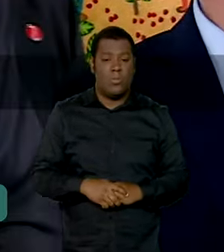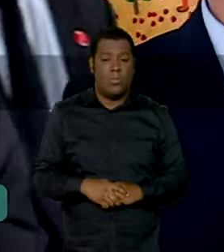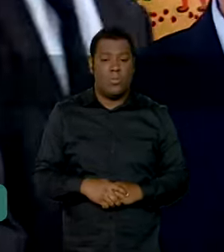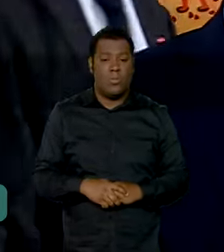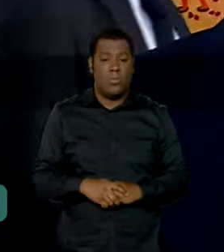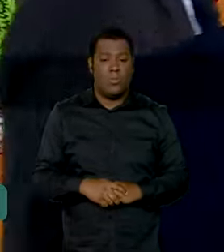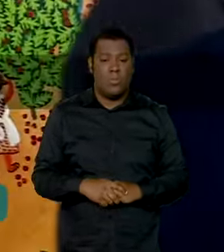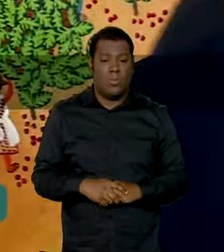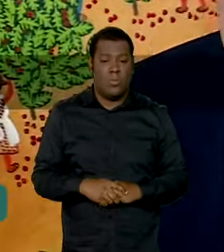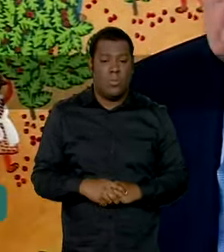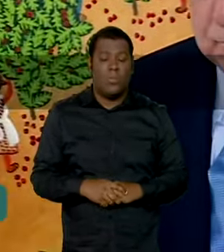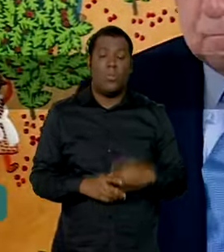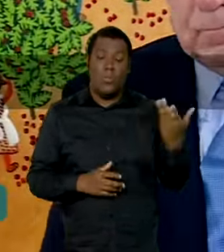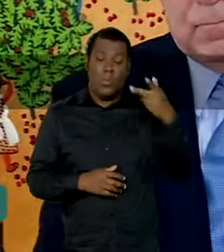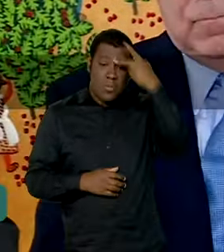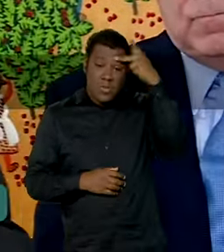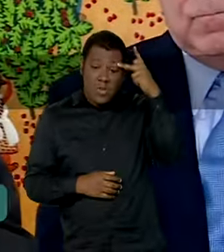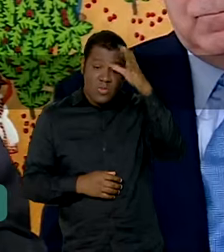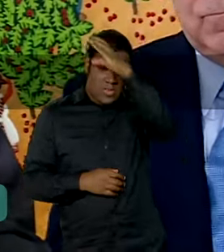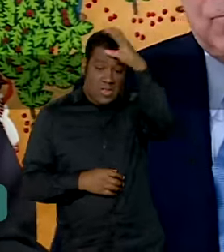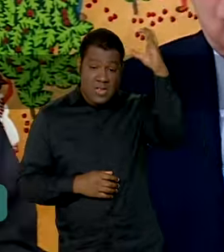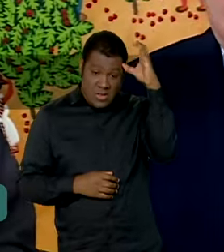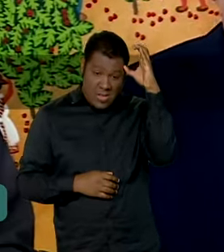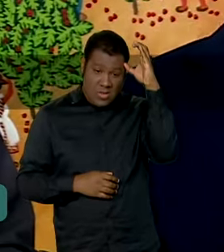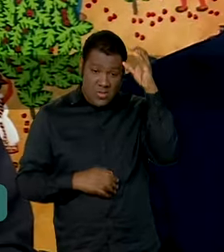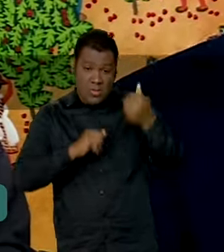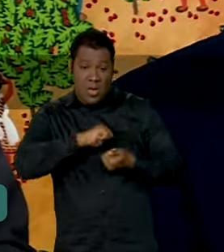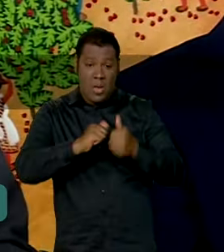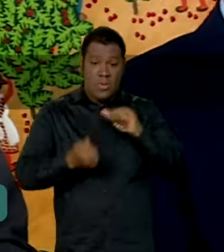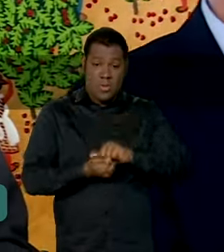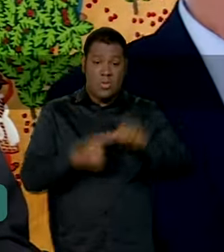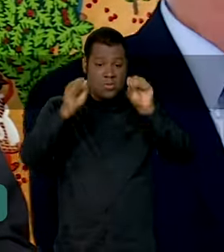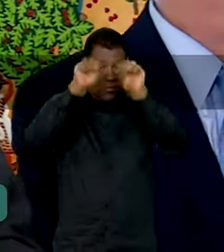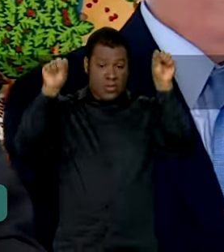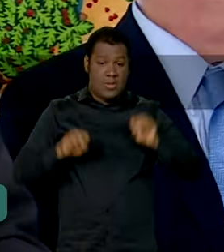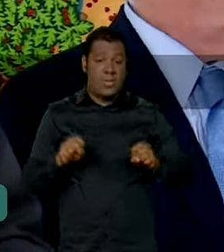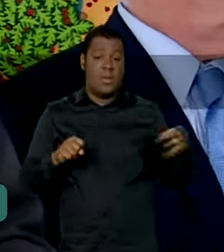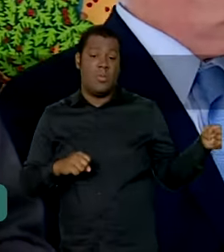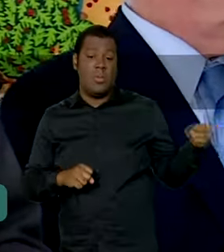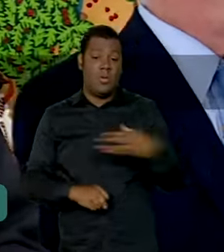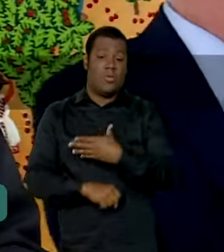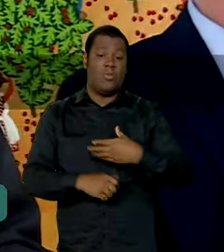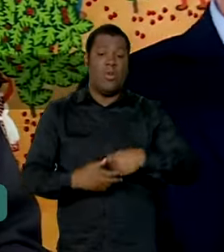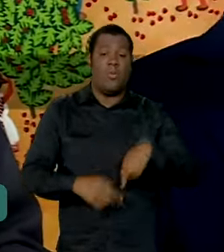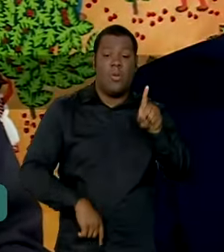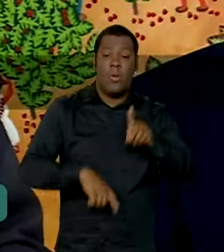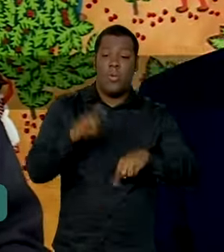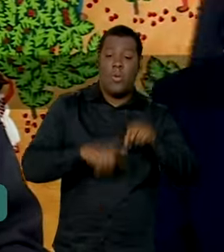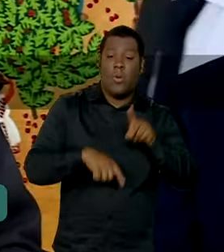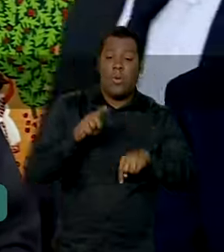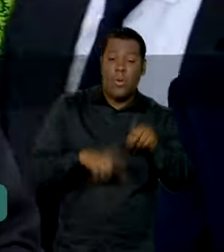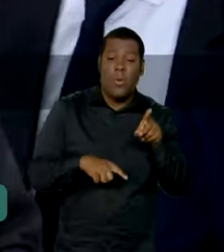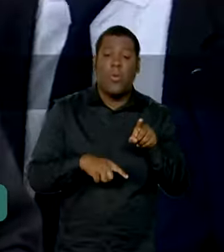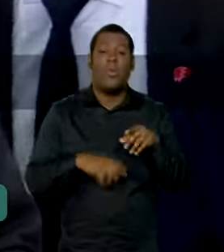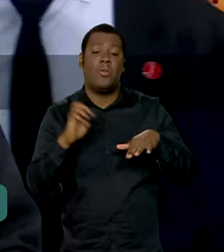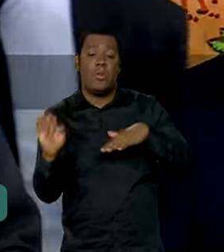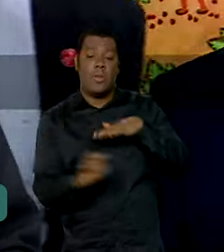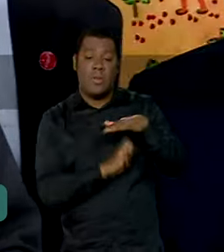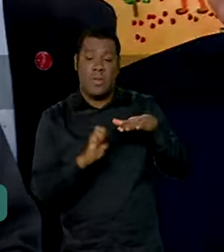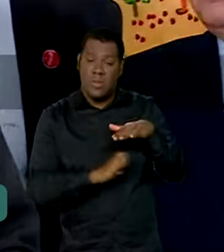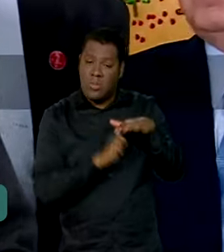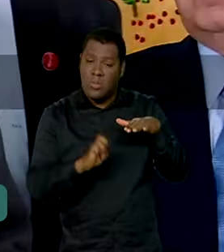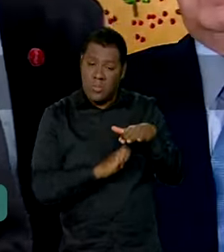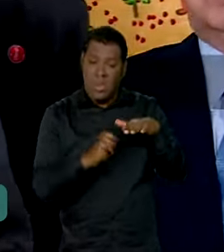aos clientes, os novos produtos, por exemplo, para as empresas medianas e